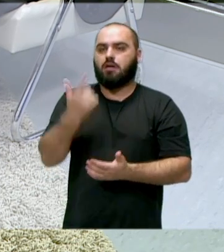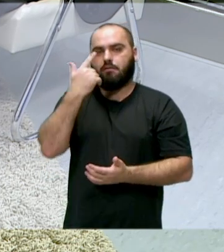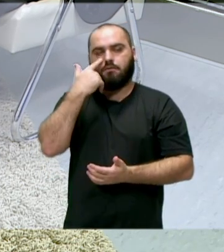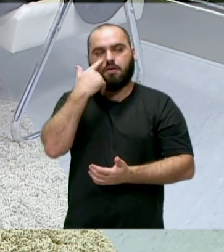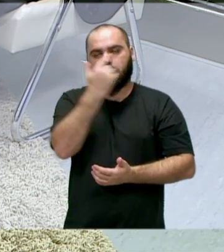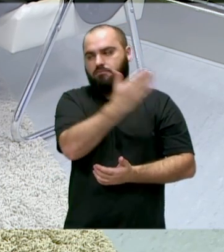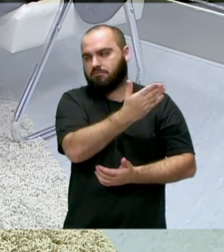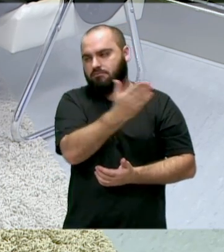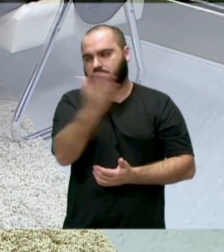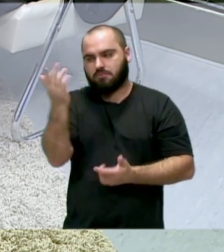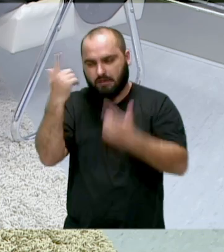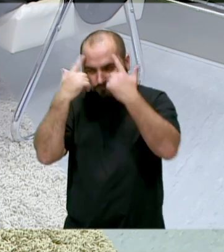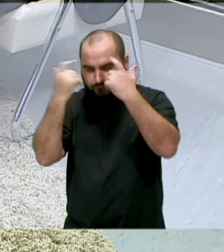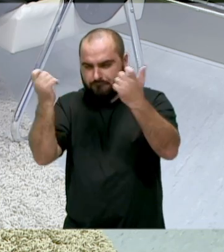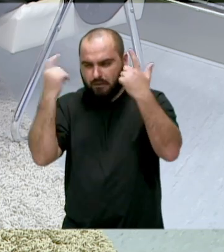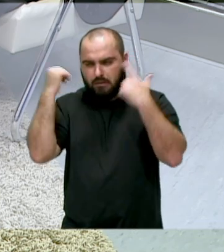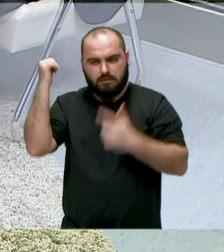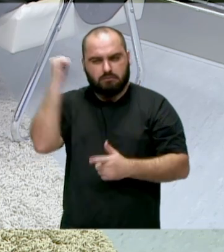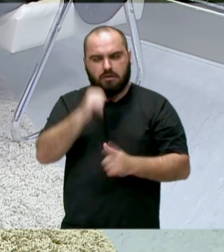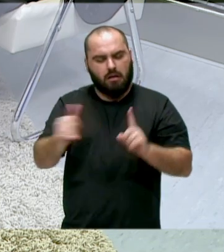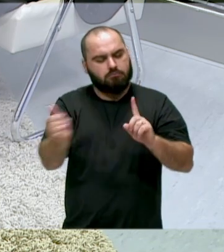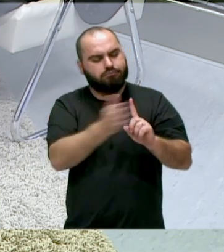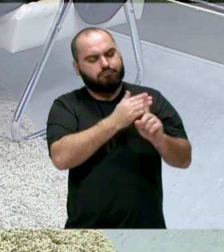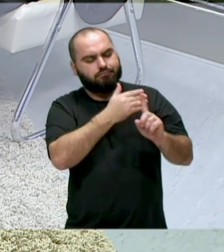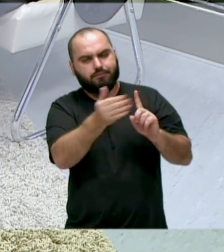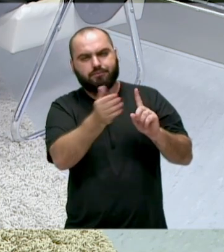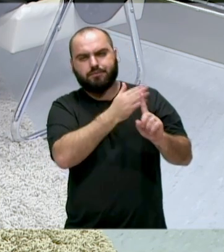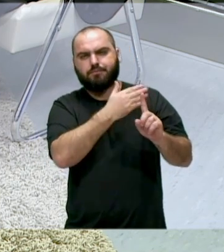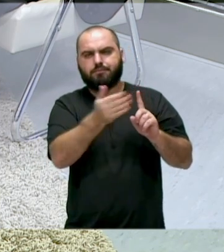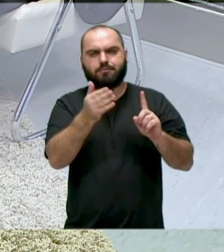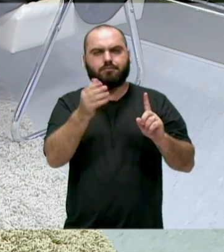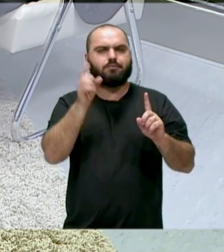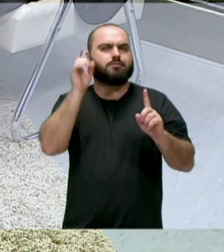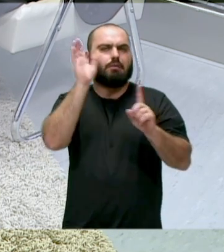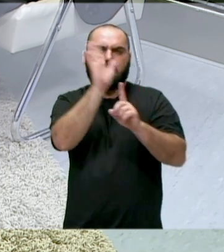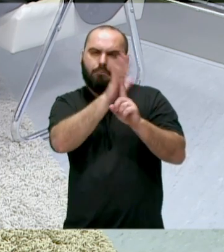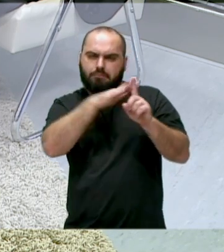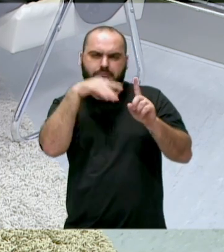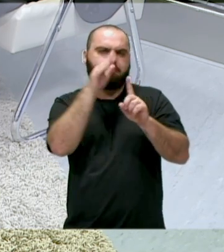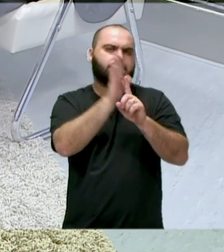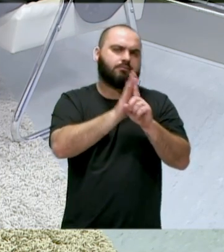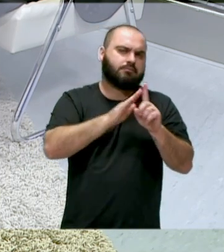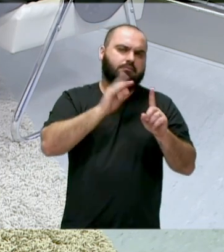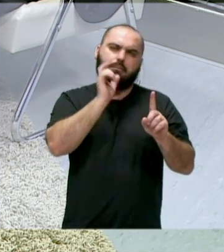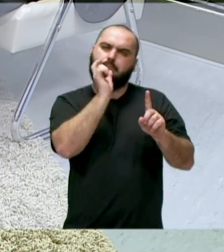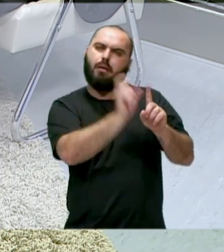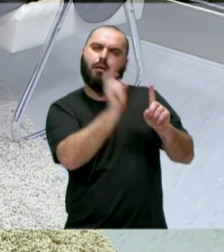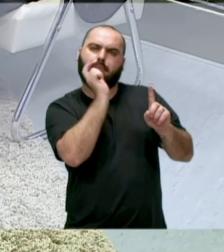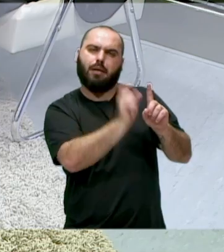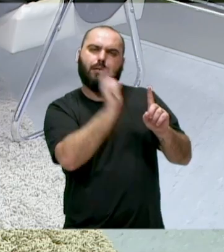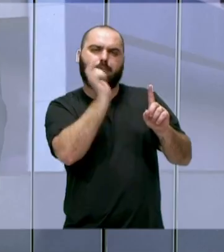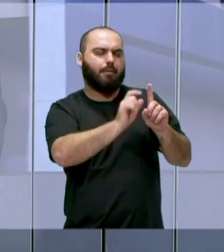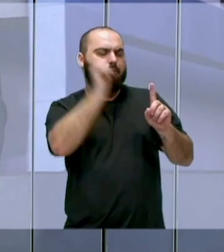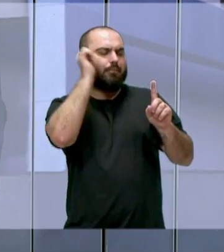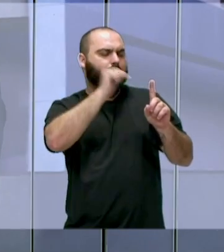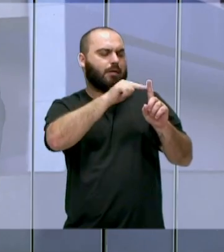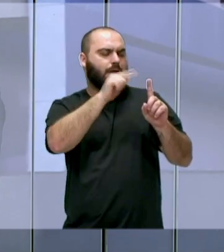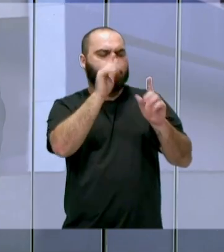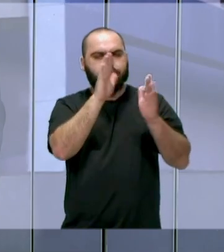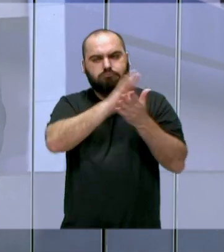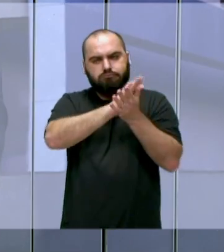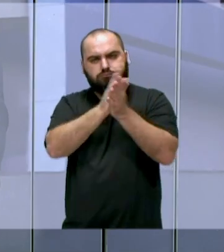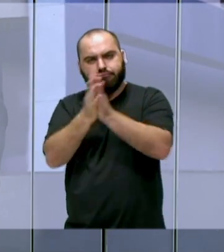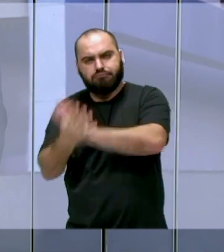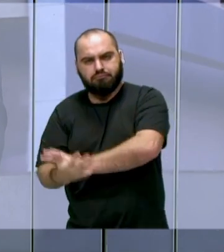de violência contra a mulher, e não é só violência física, não, mas violência psicológica, agressão verbal, e então é um assunto de extrema